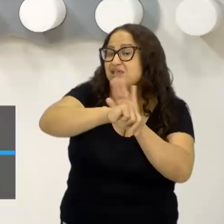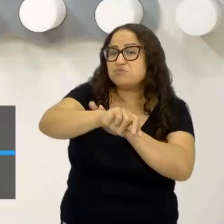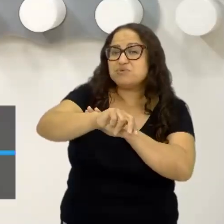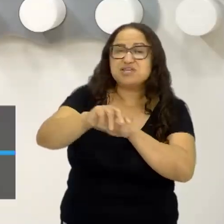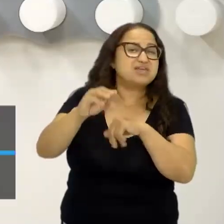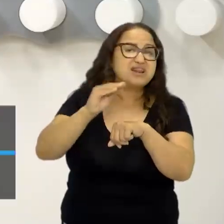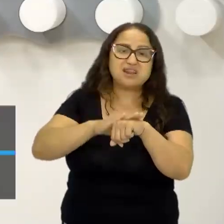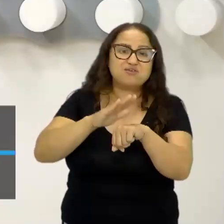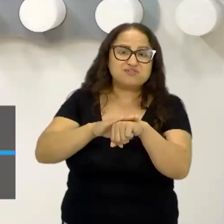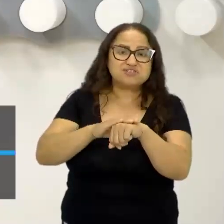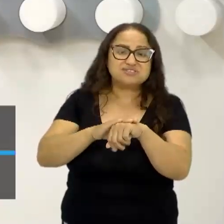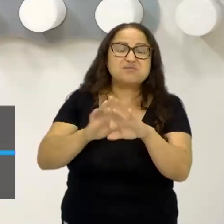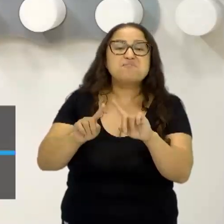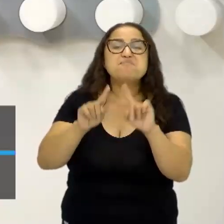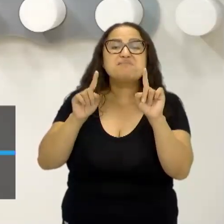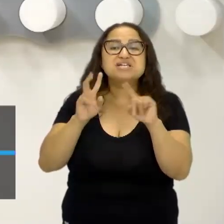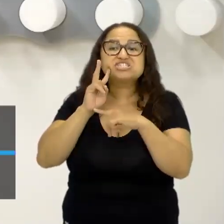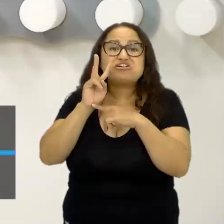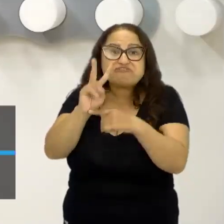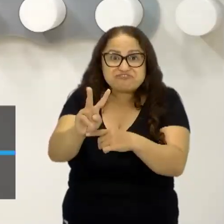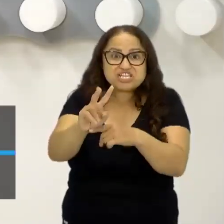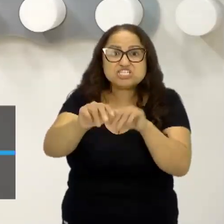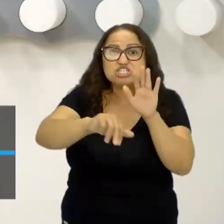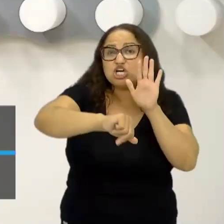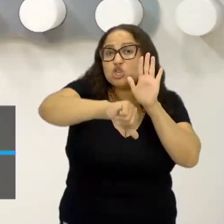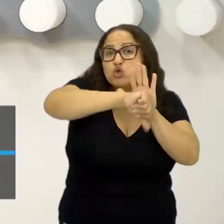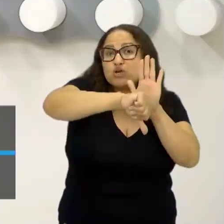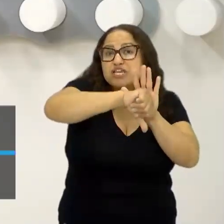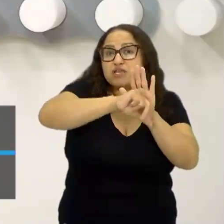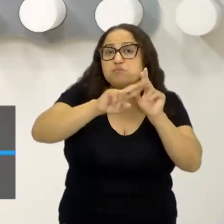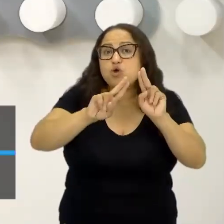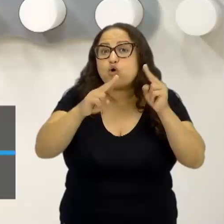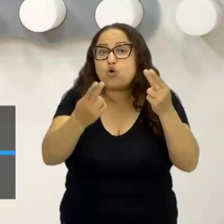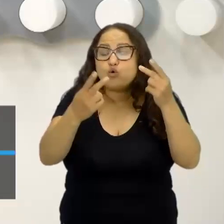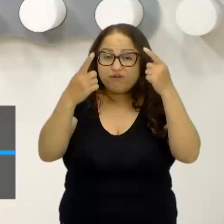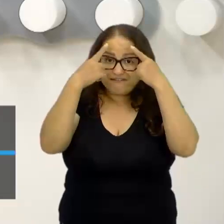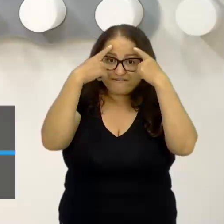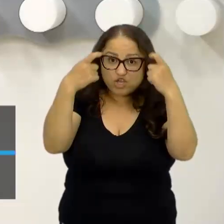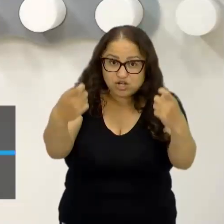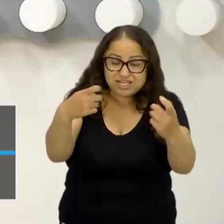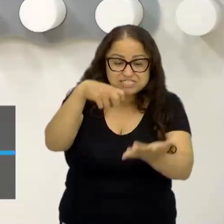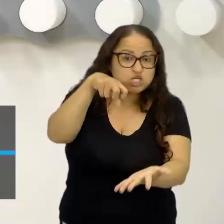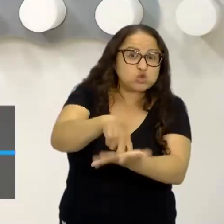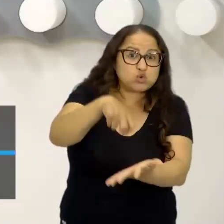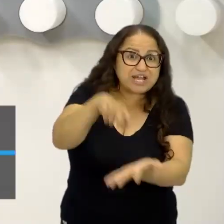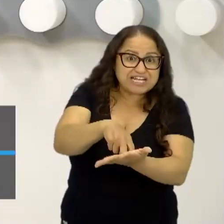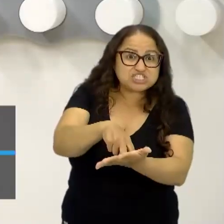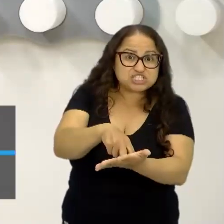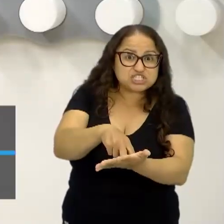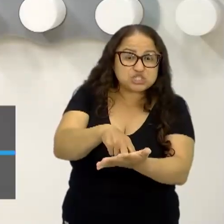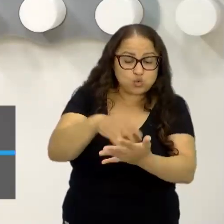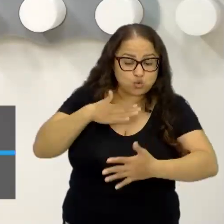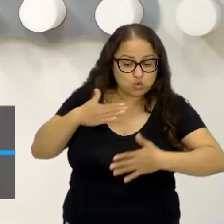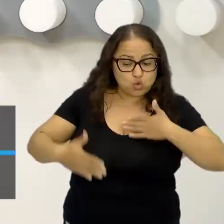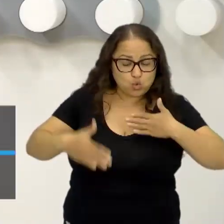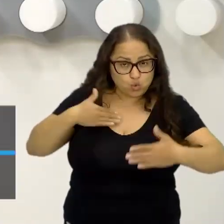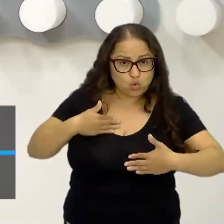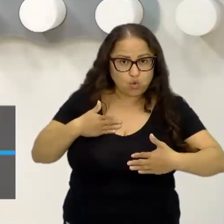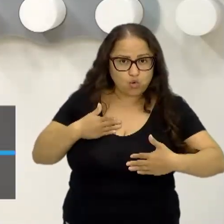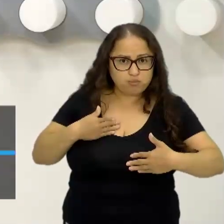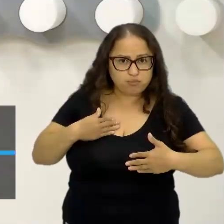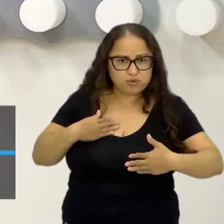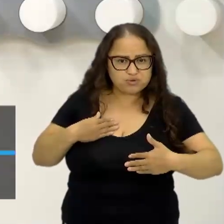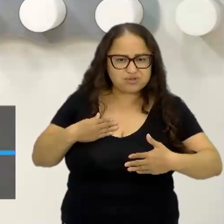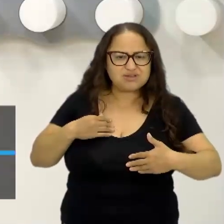na violência cometida, na violência, na punição pela tortura corporal, que elas